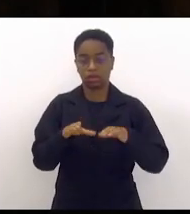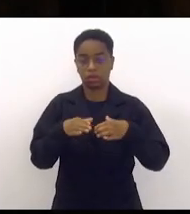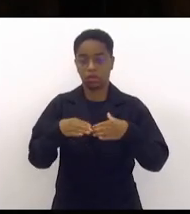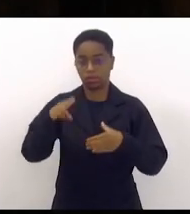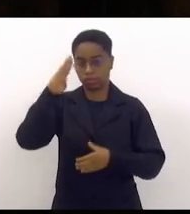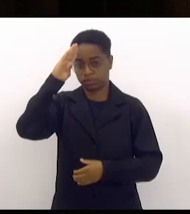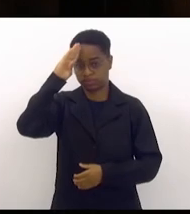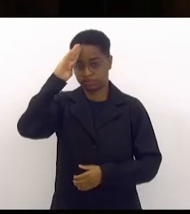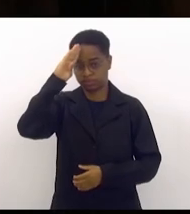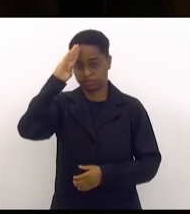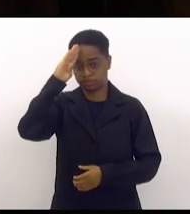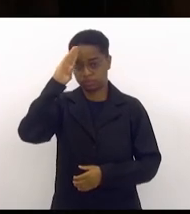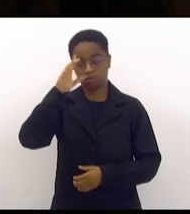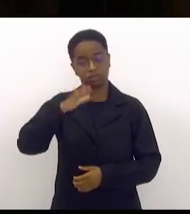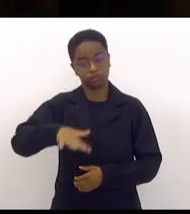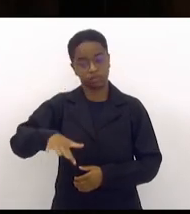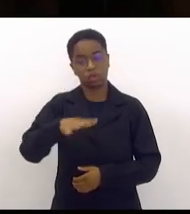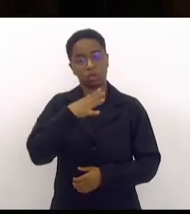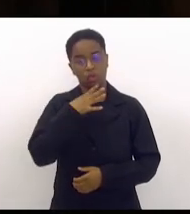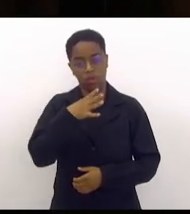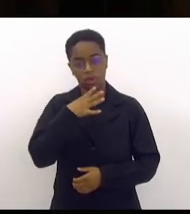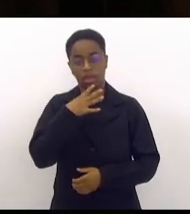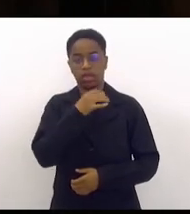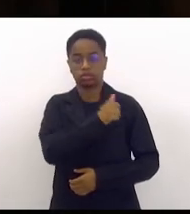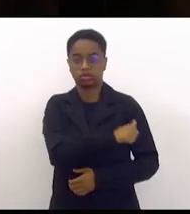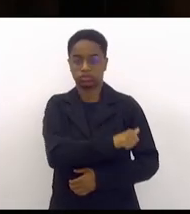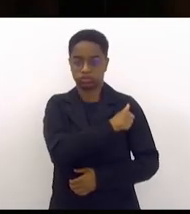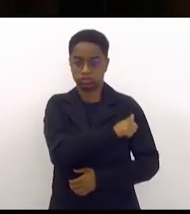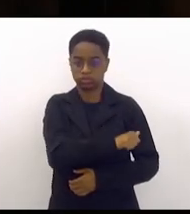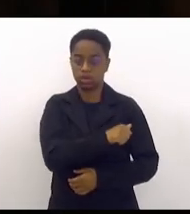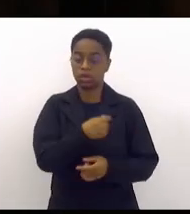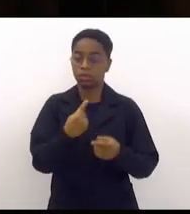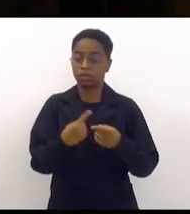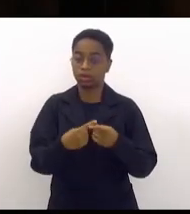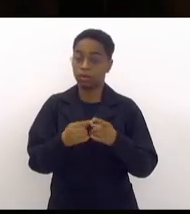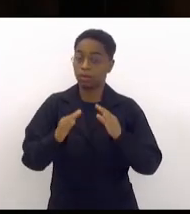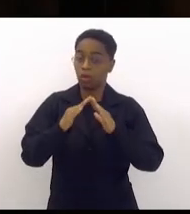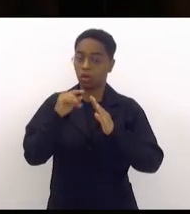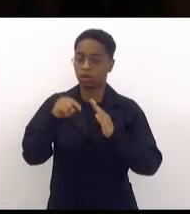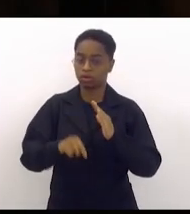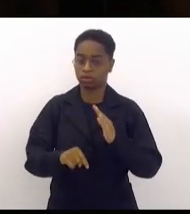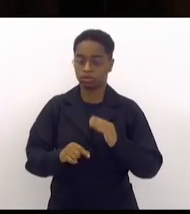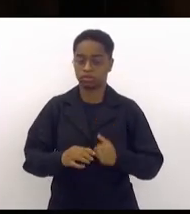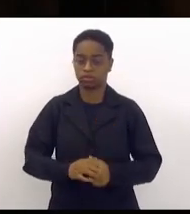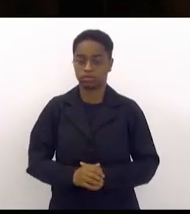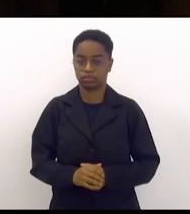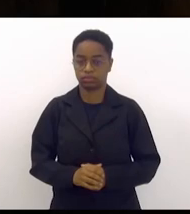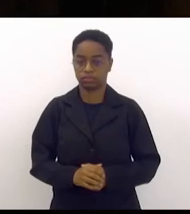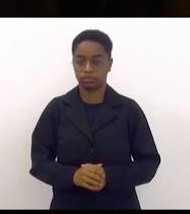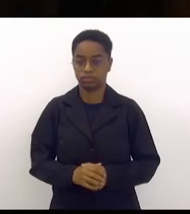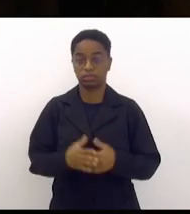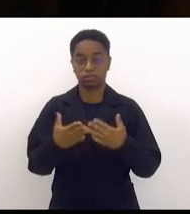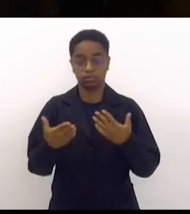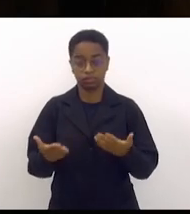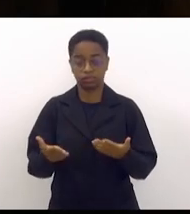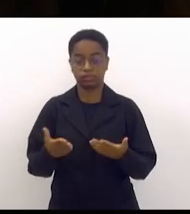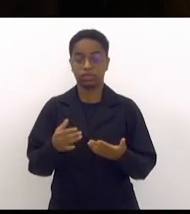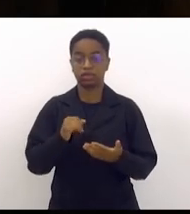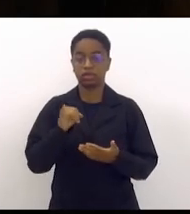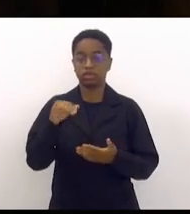eles conhecem todo o Rio de Janeiro porque aqui moram se pegarmos aqui